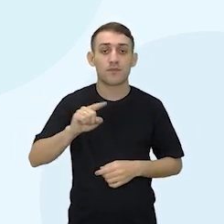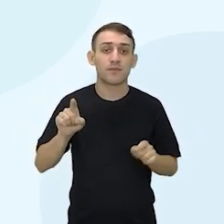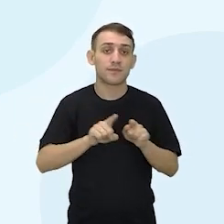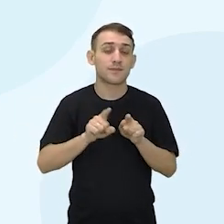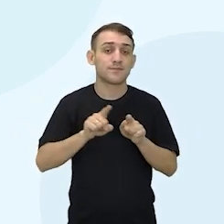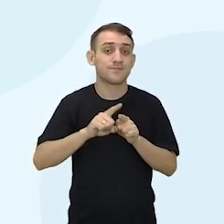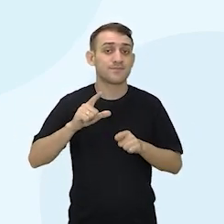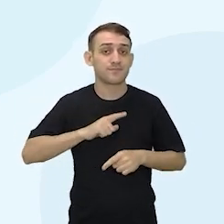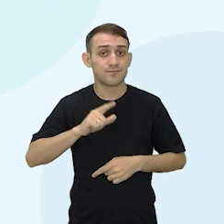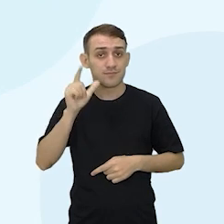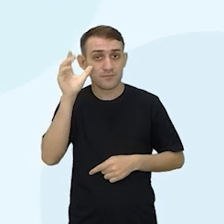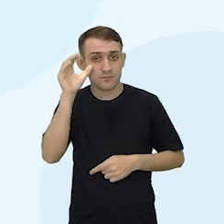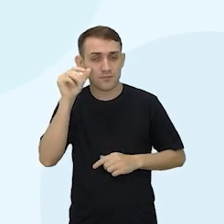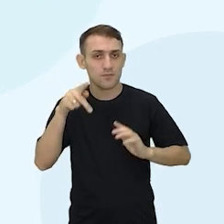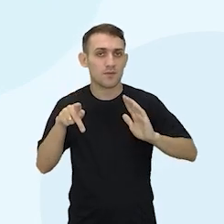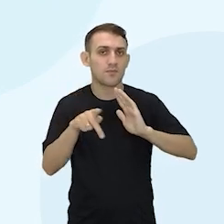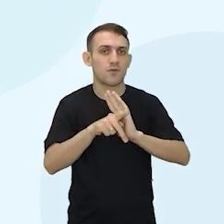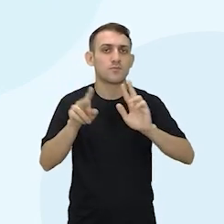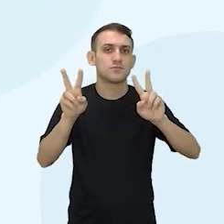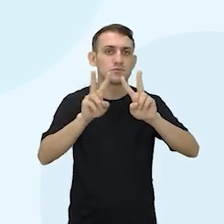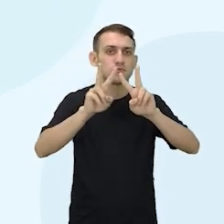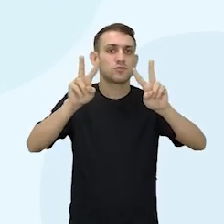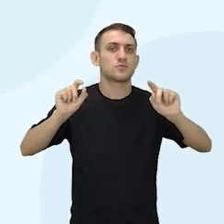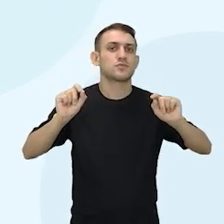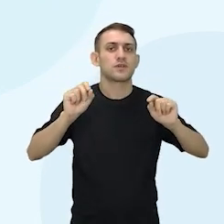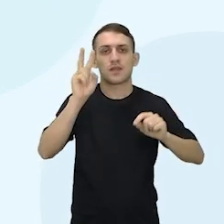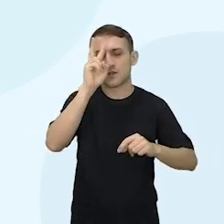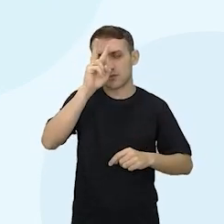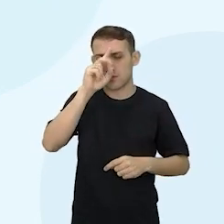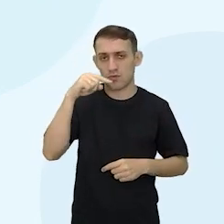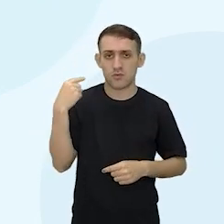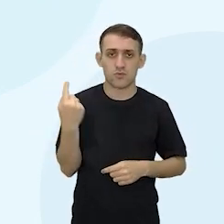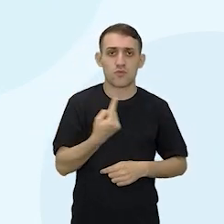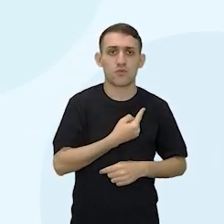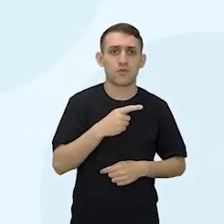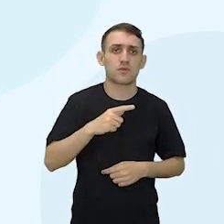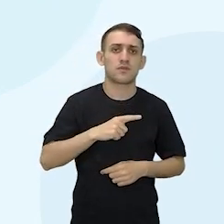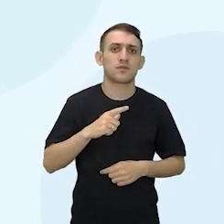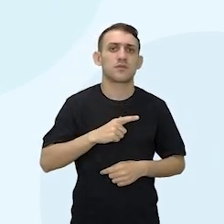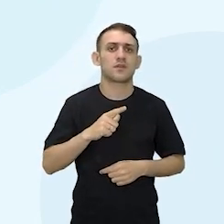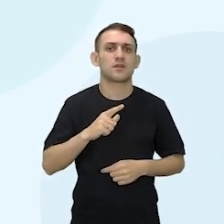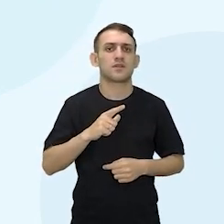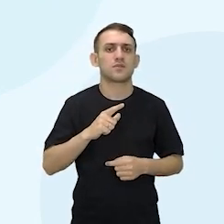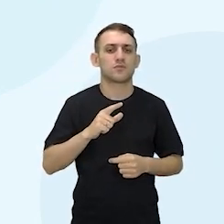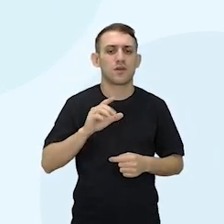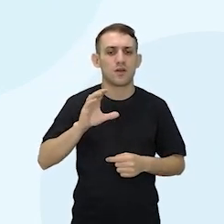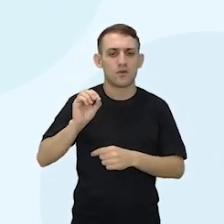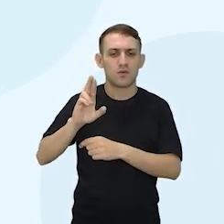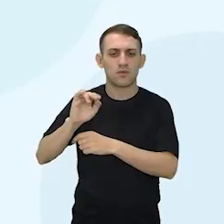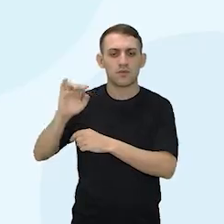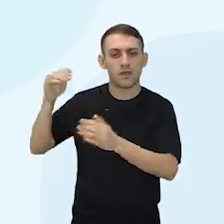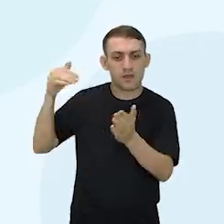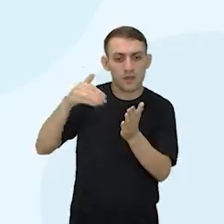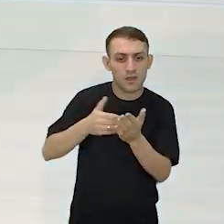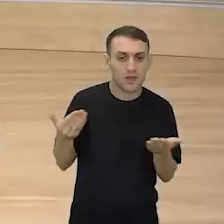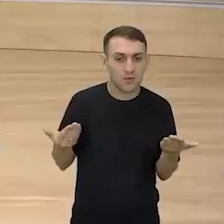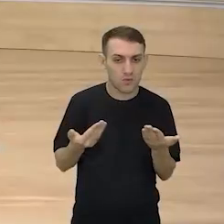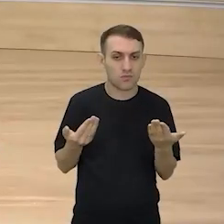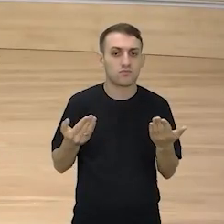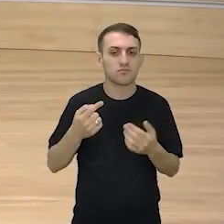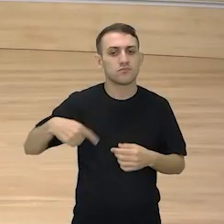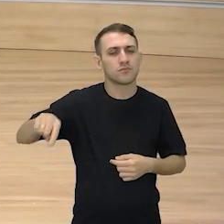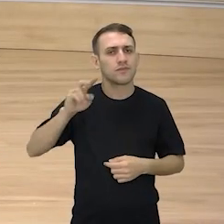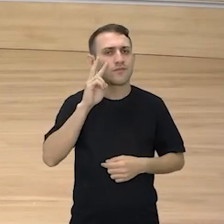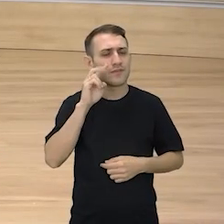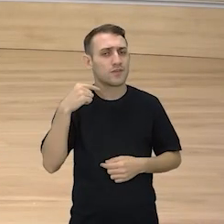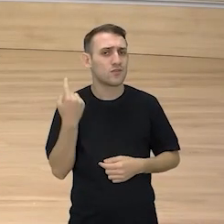de curiosidades sobre a nossa história, né? Desde a origem até os dias atuais. Vocês podem ver que a